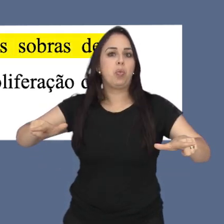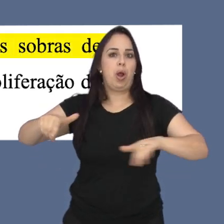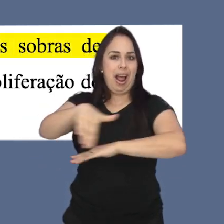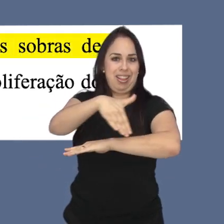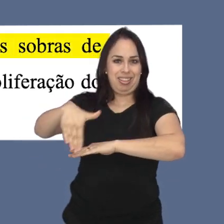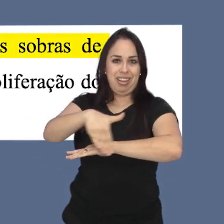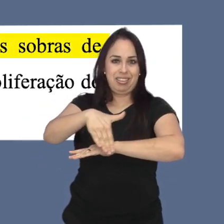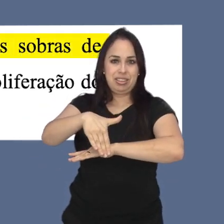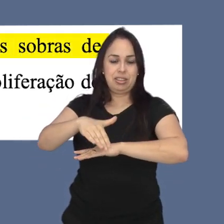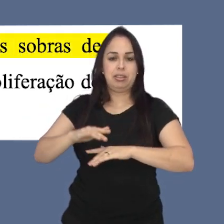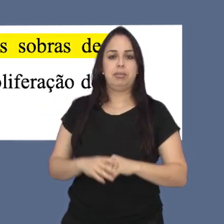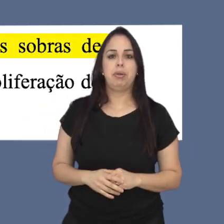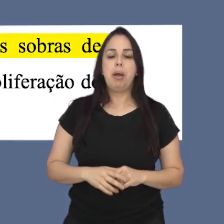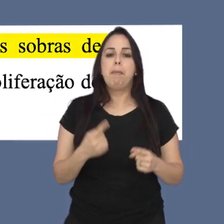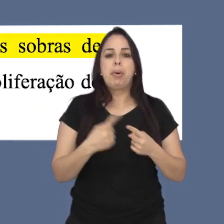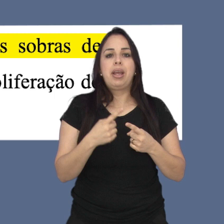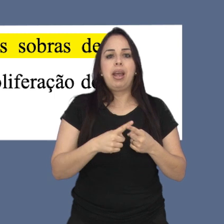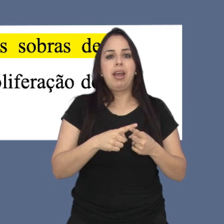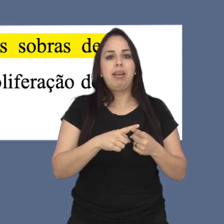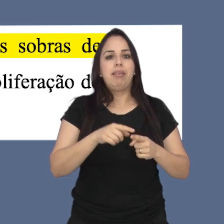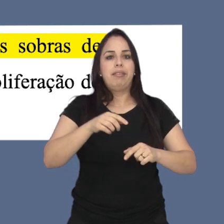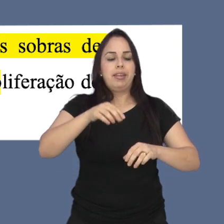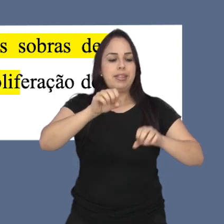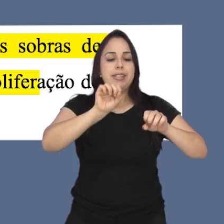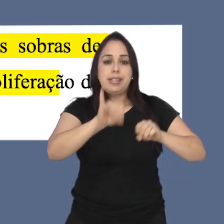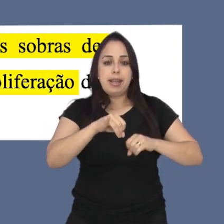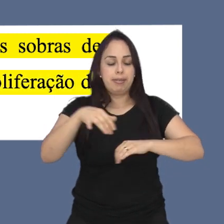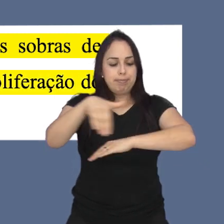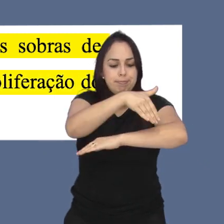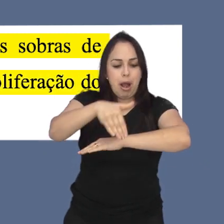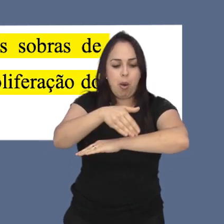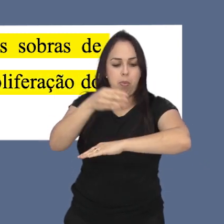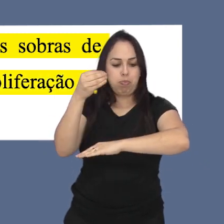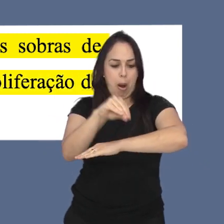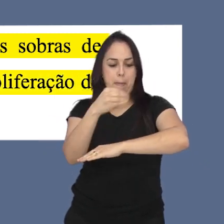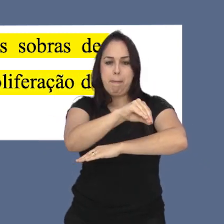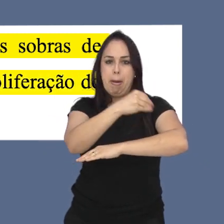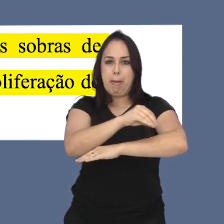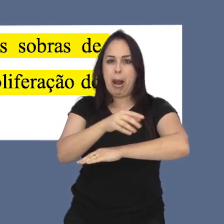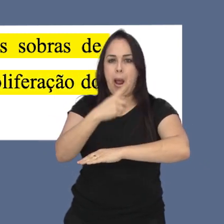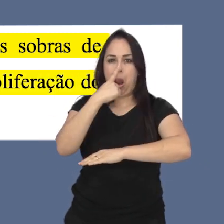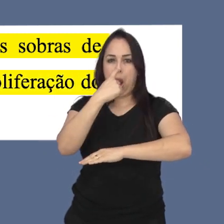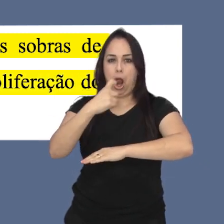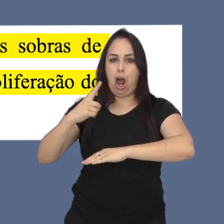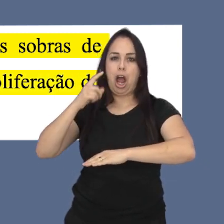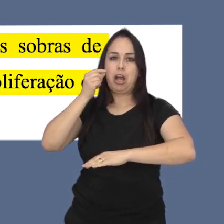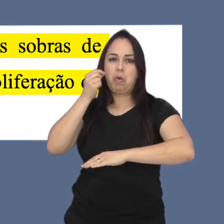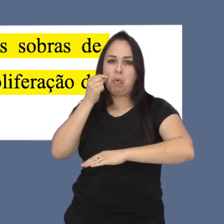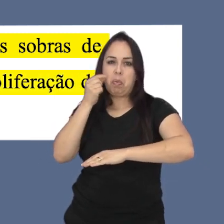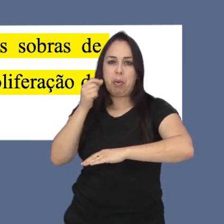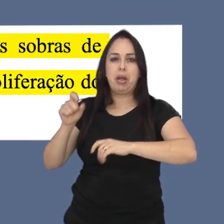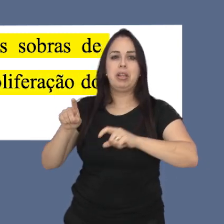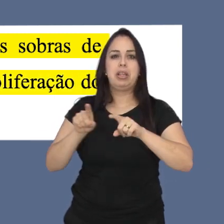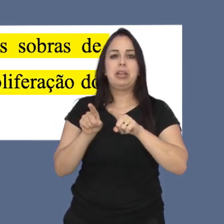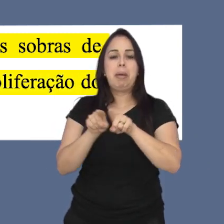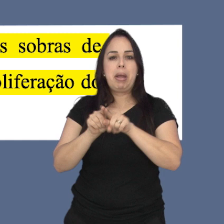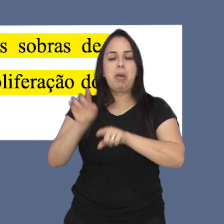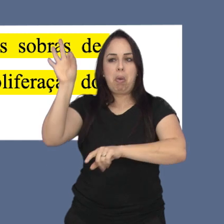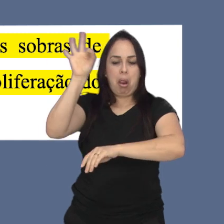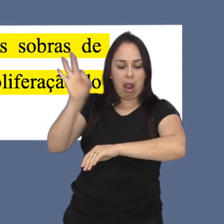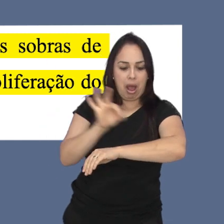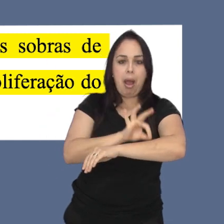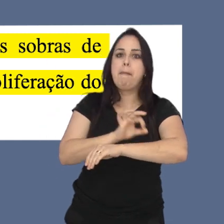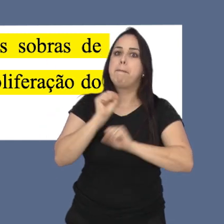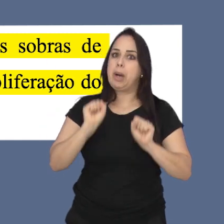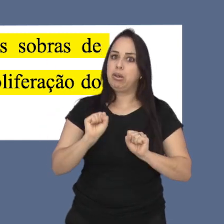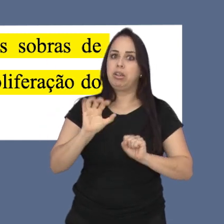sujeira em vias públicas, sendo um foco de proliferação a animais peçonhentos e até mesmo ao Aedes aegypti, que é o